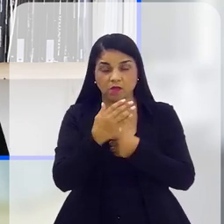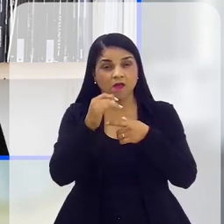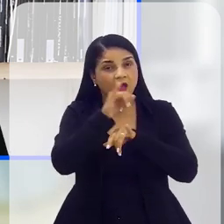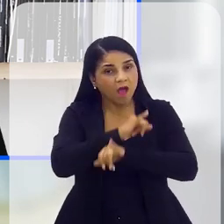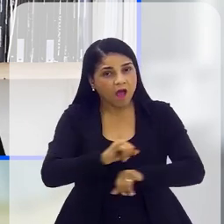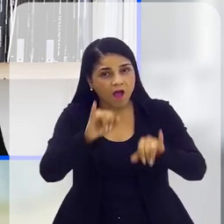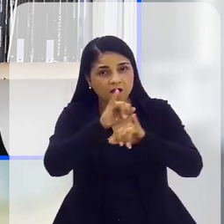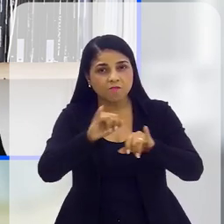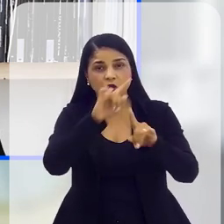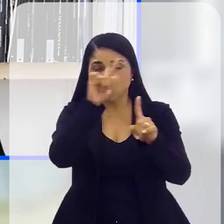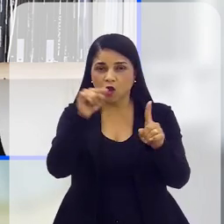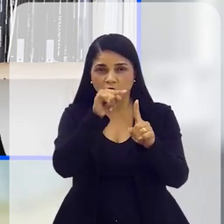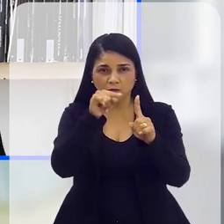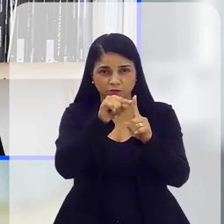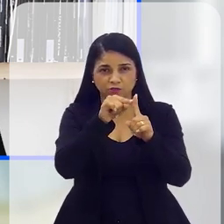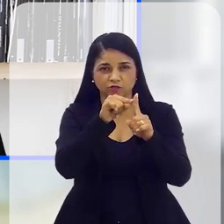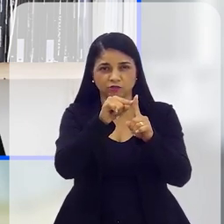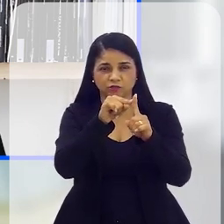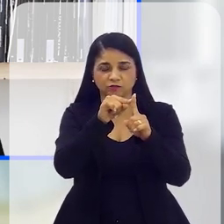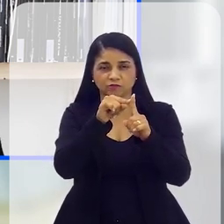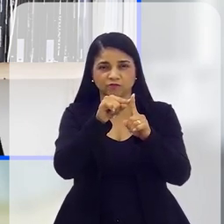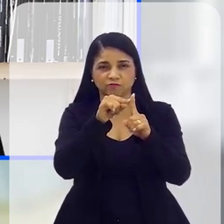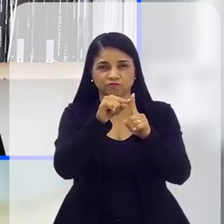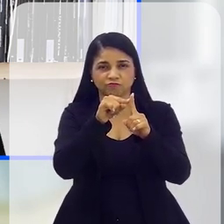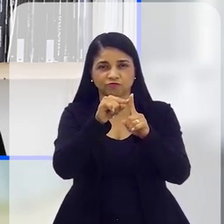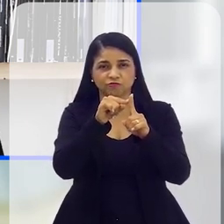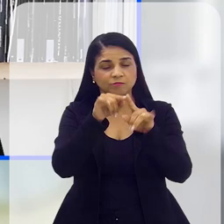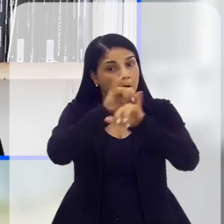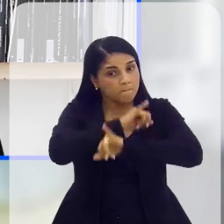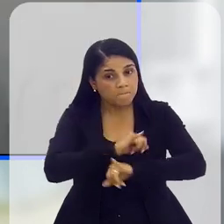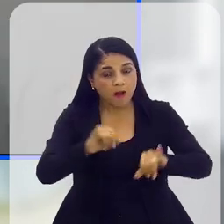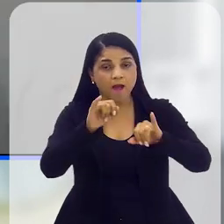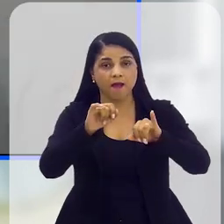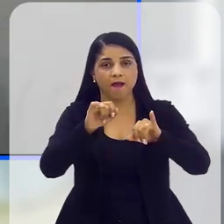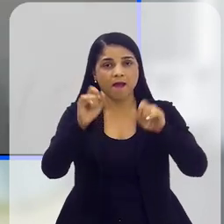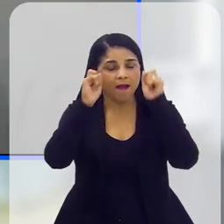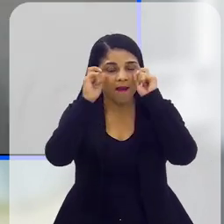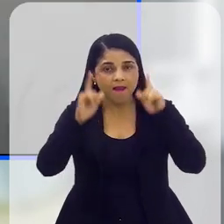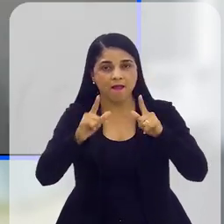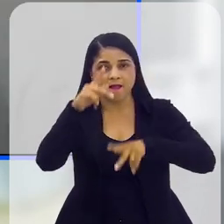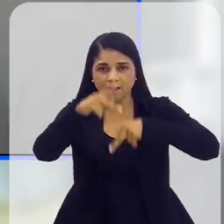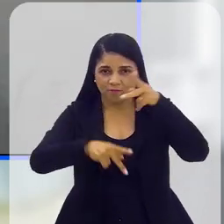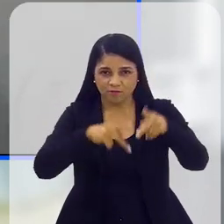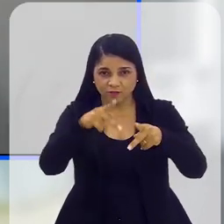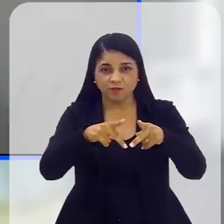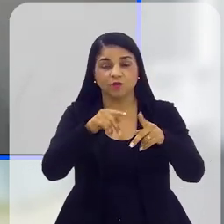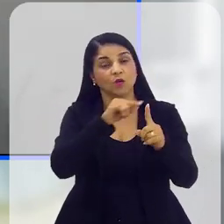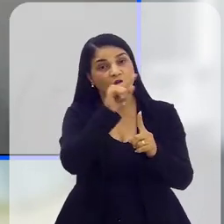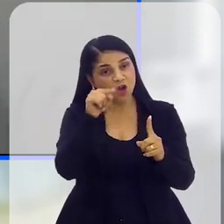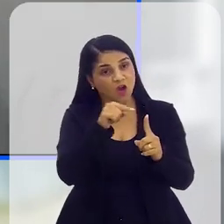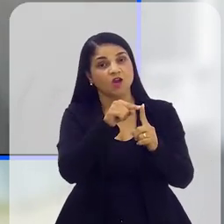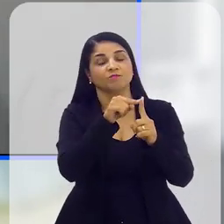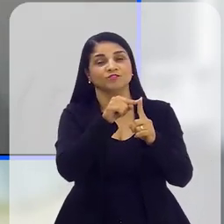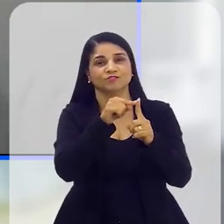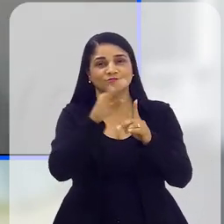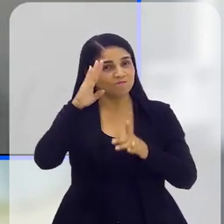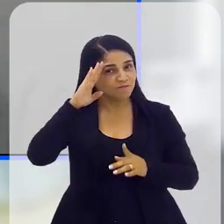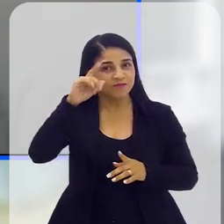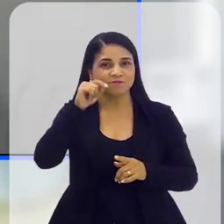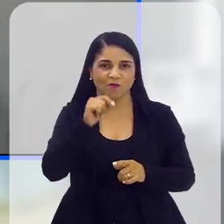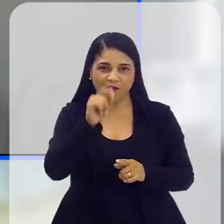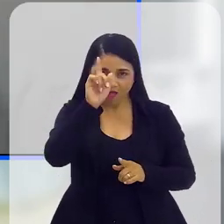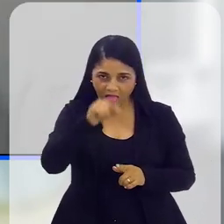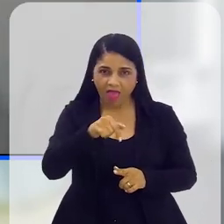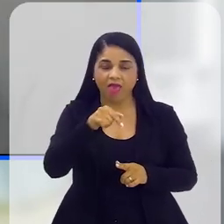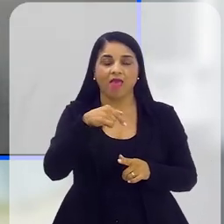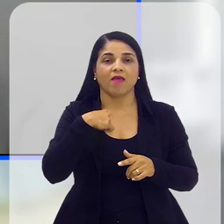também para dar esse start aí, Esse alerta à população? Exatamente. Esse é um dos objetivos. A pessoa saber que